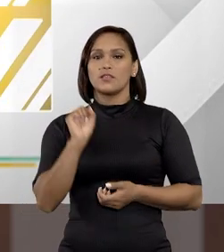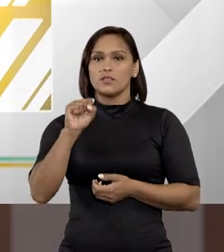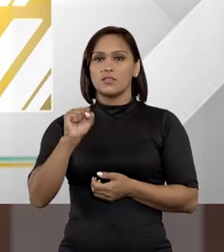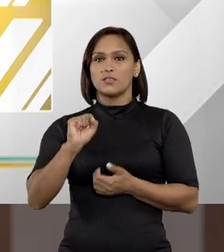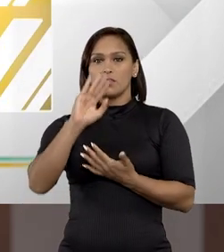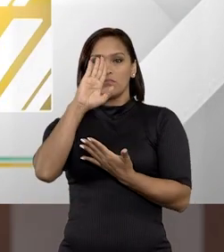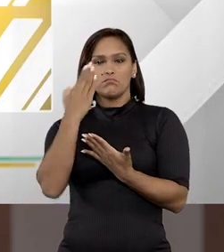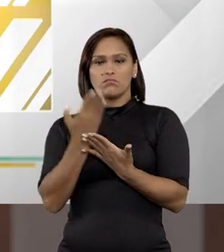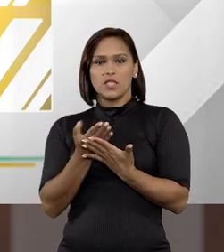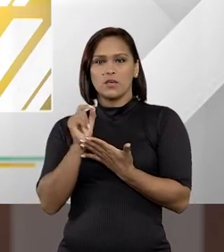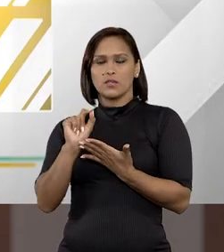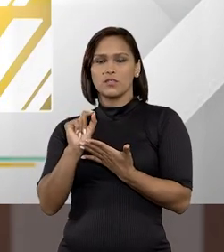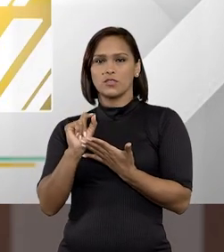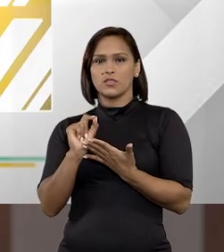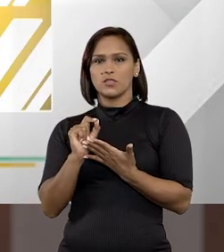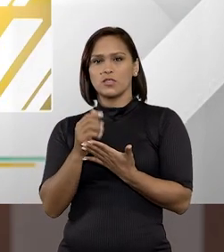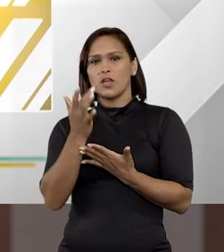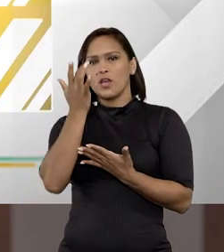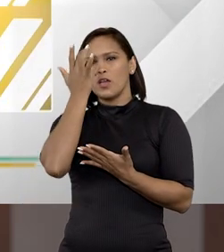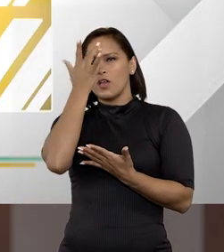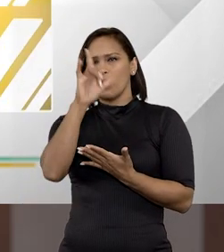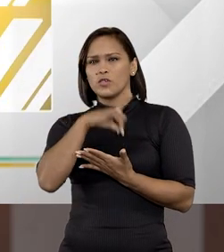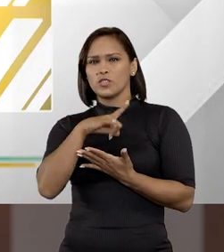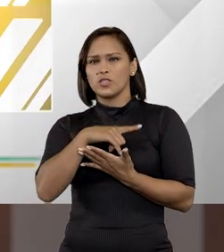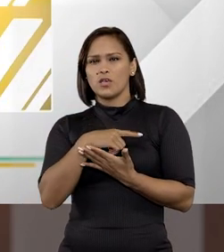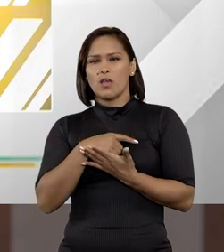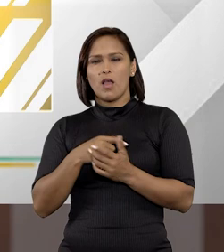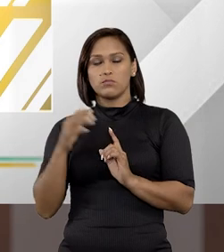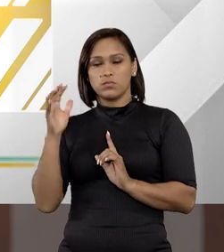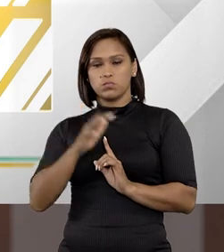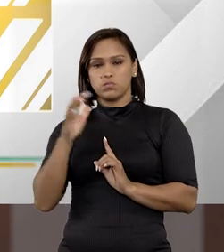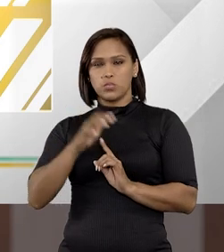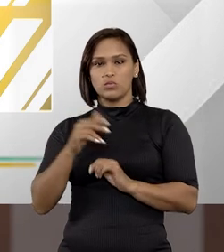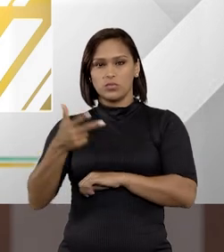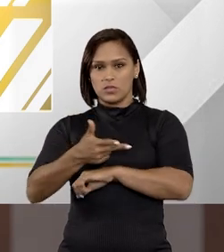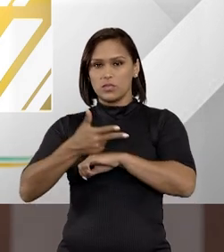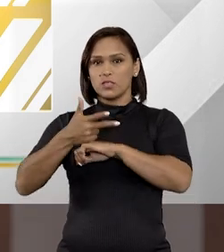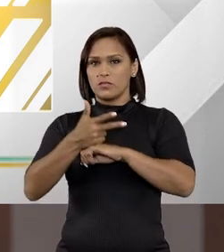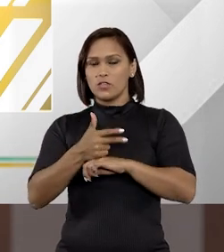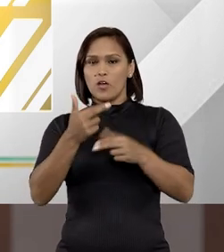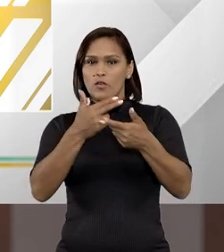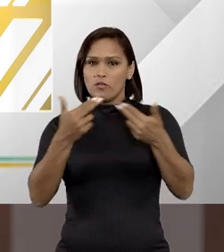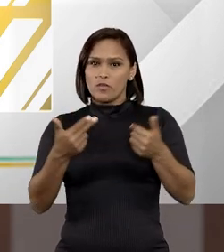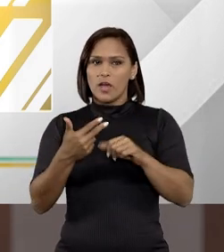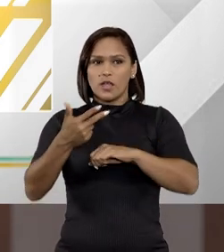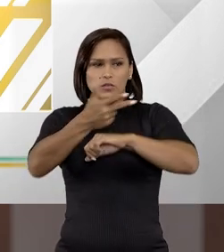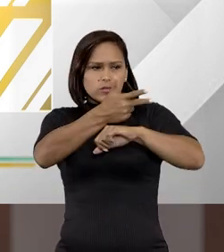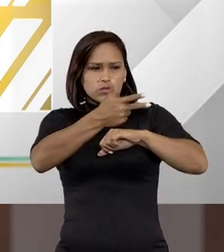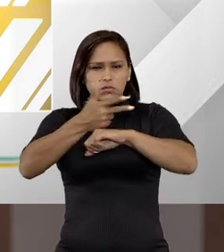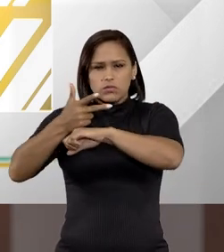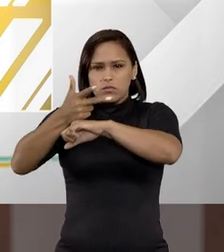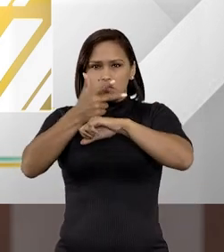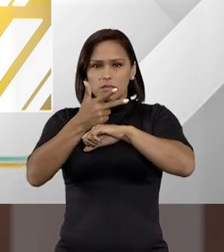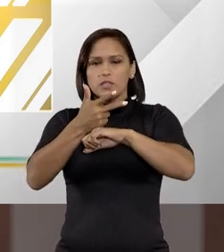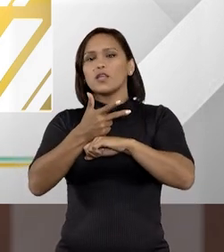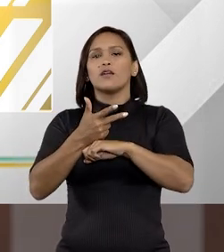acredito que, assim, eu acho que existe um abuso, né, nessas gravações ambientais, muita gente gravava,